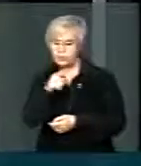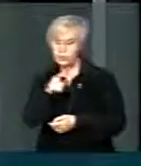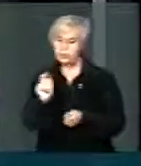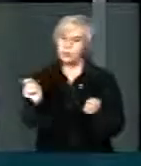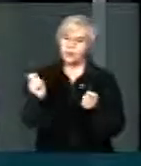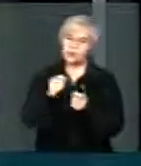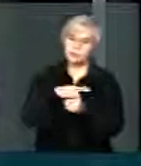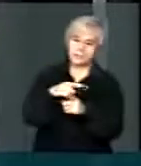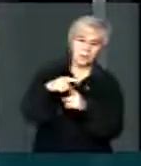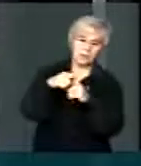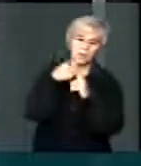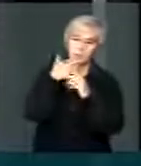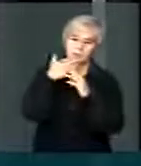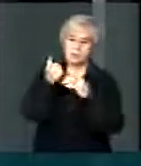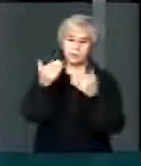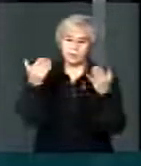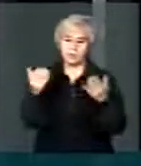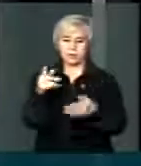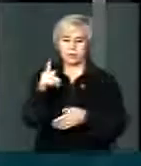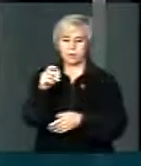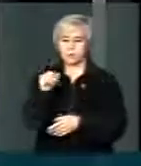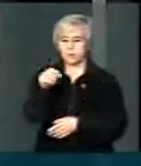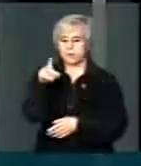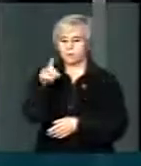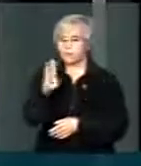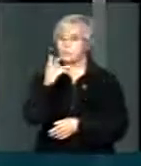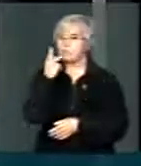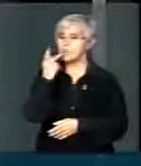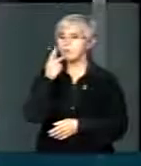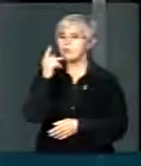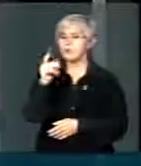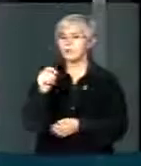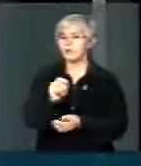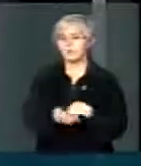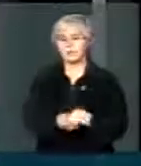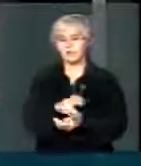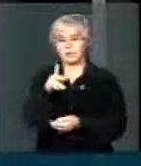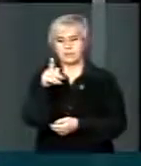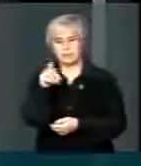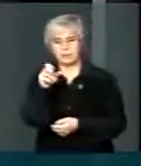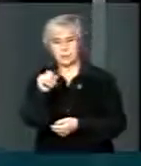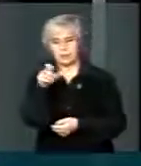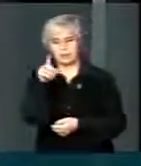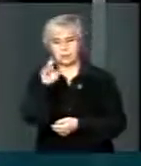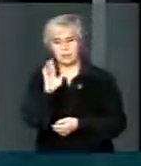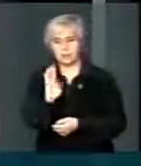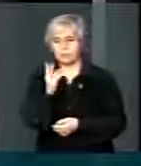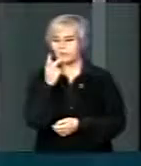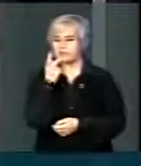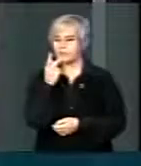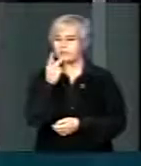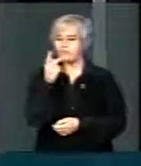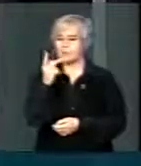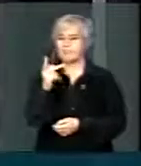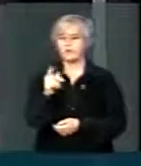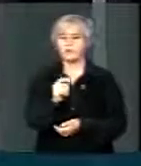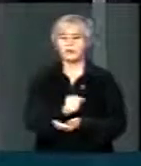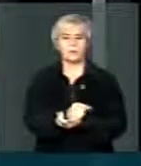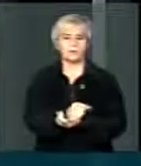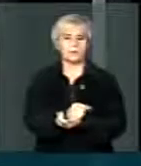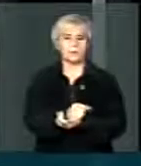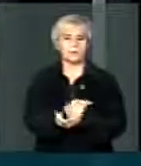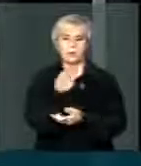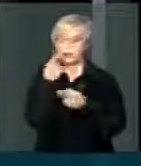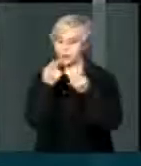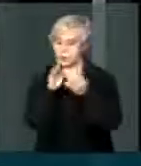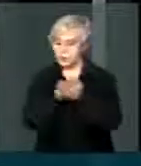vamos ver agora o que é que diz o PSDB sobre o balanço da Petrobras. O PSDB, além de não entrar no